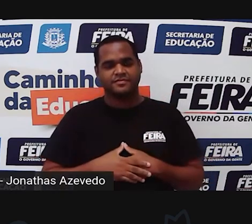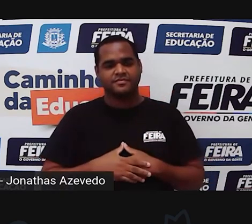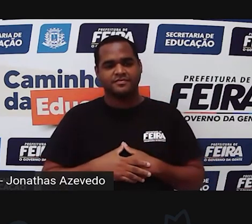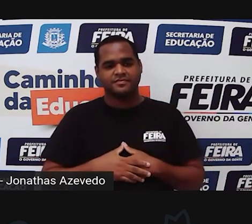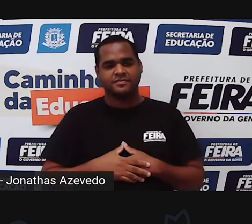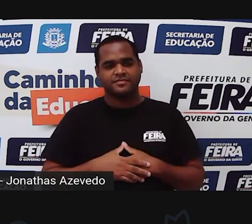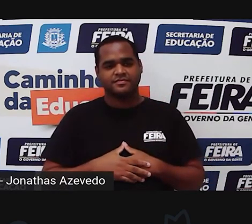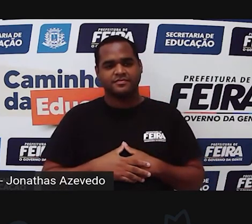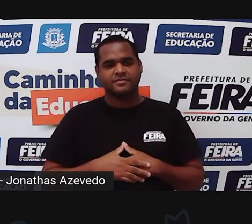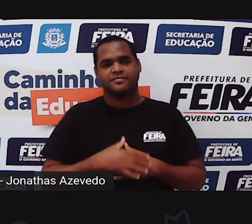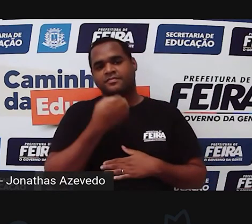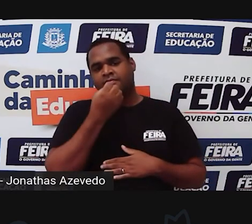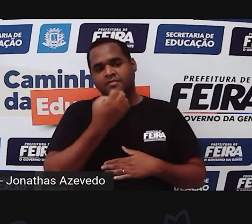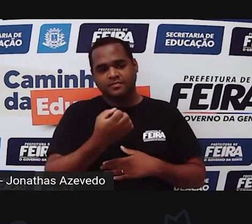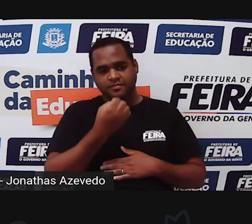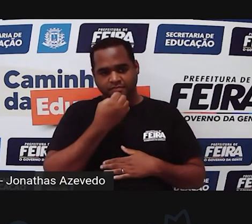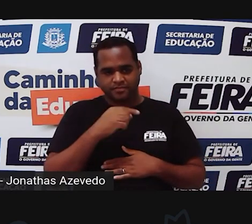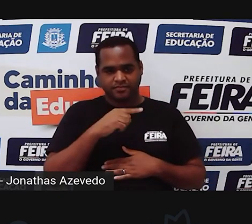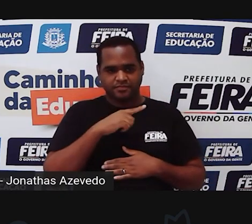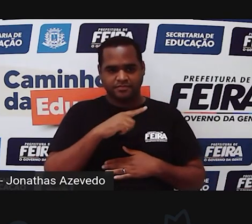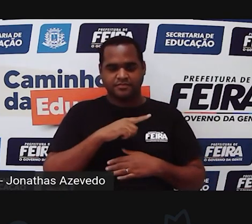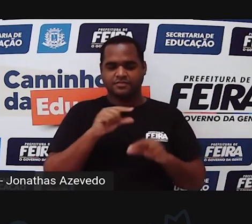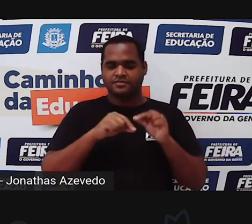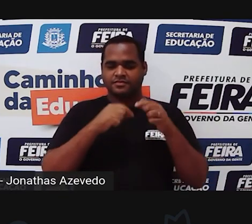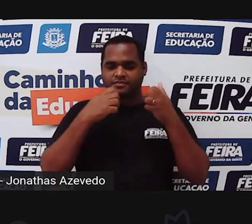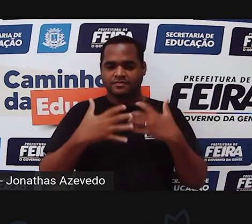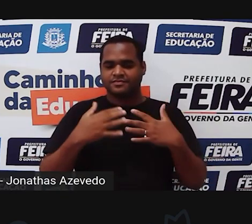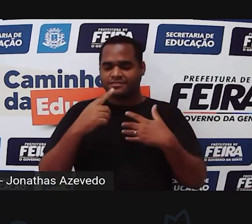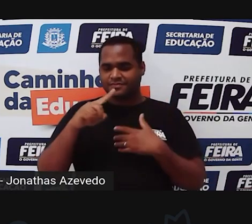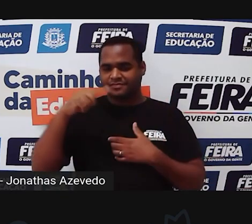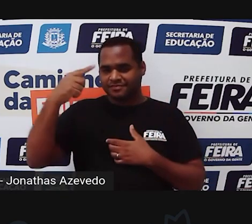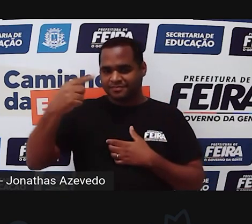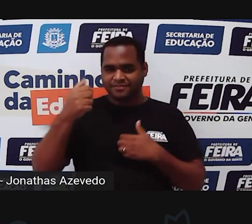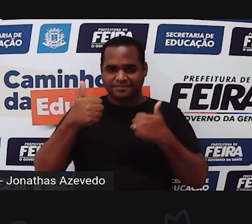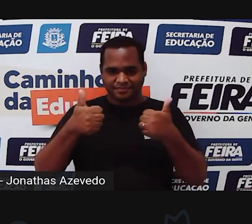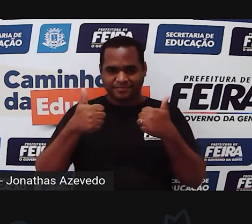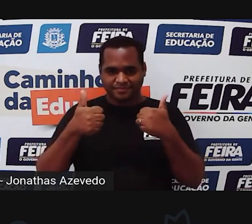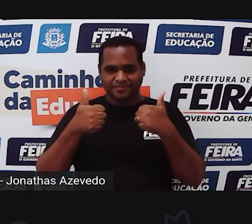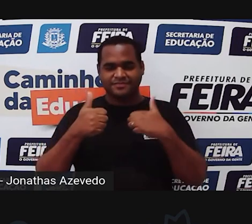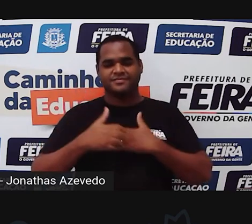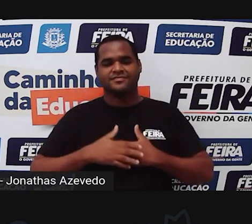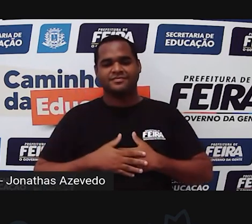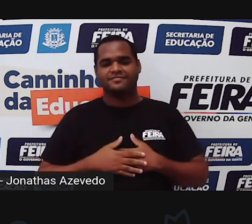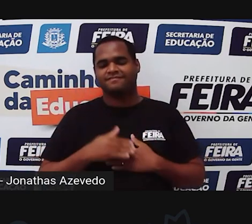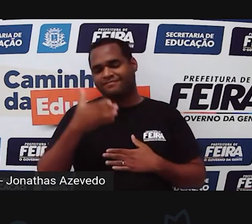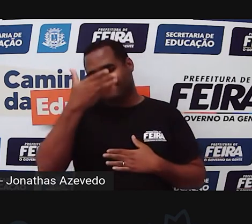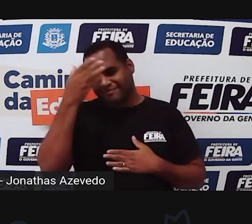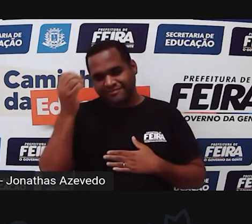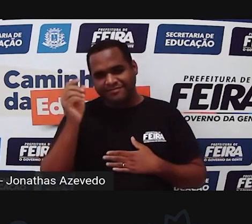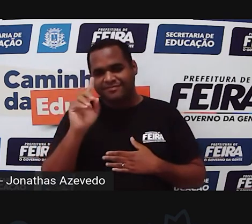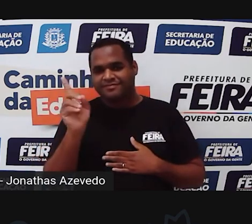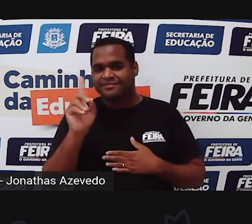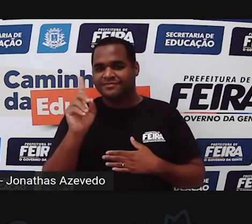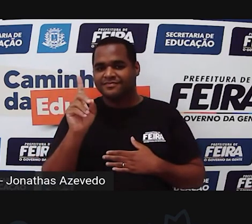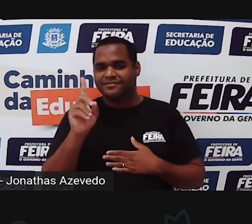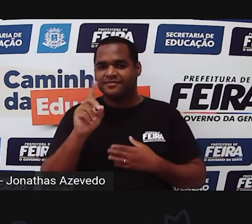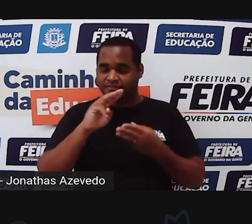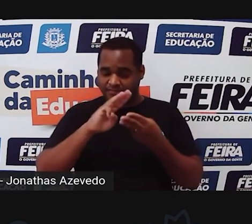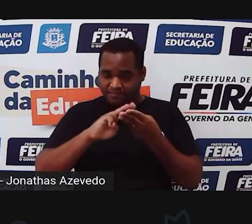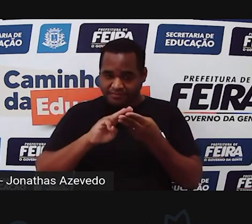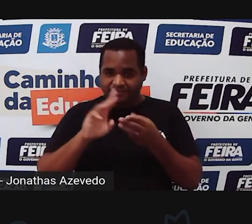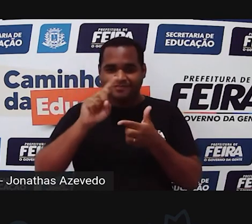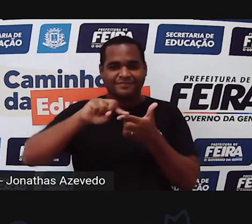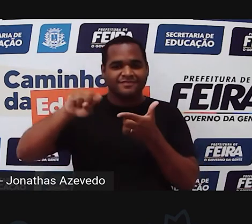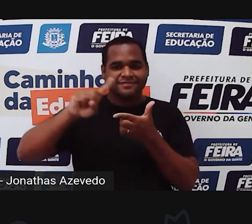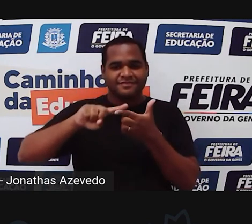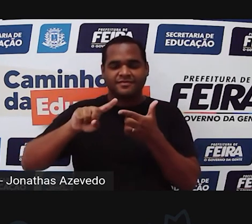bom de qualquer maneira né desde já até a próxima certo e não esquece tá bom matemática não